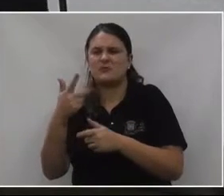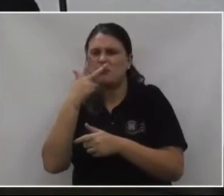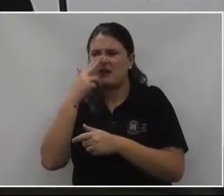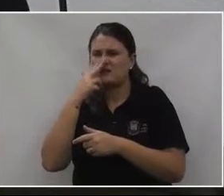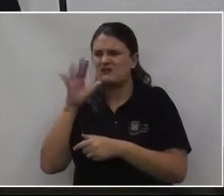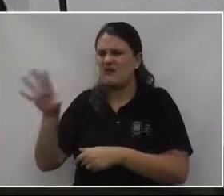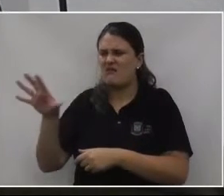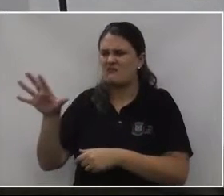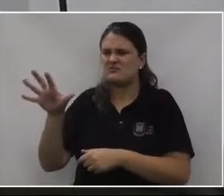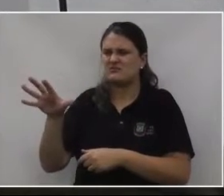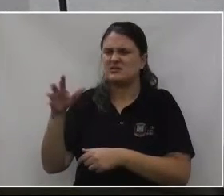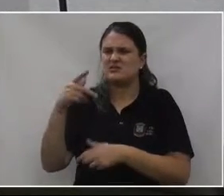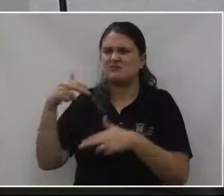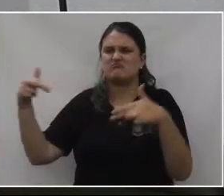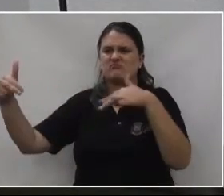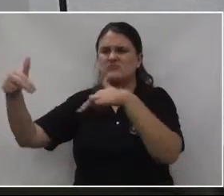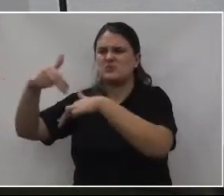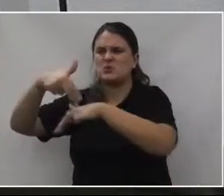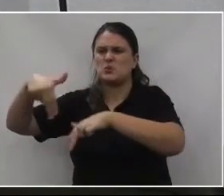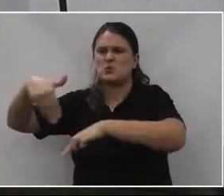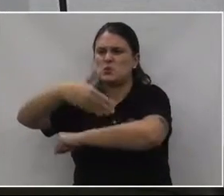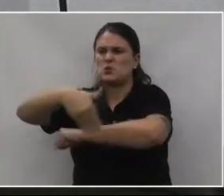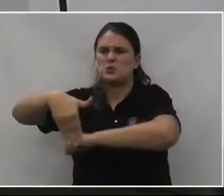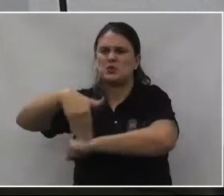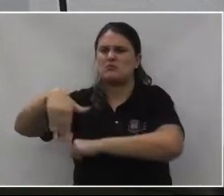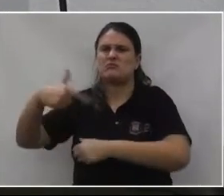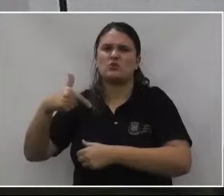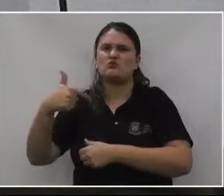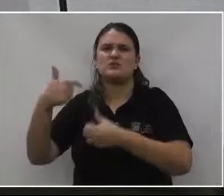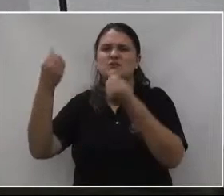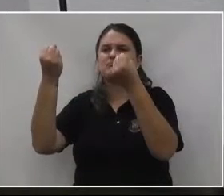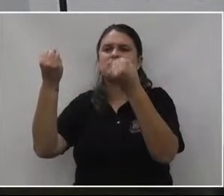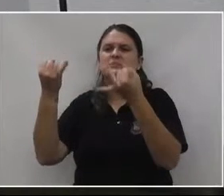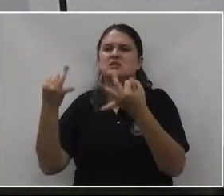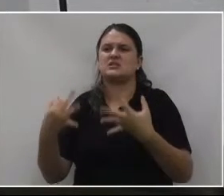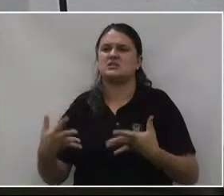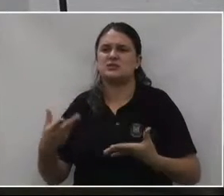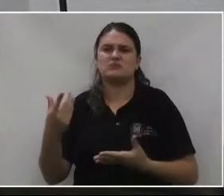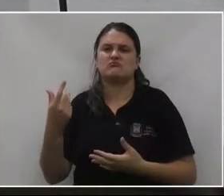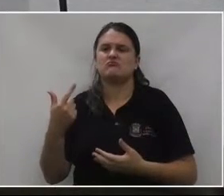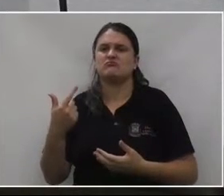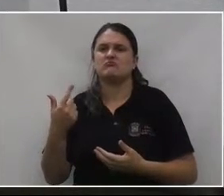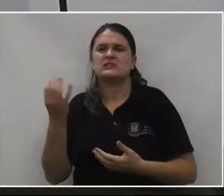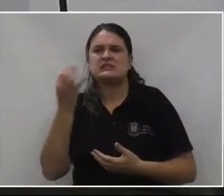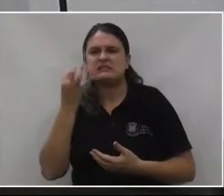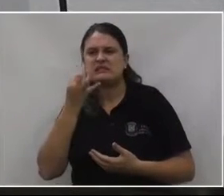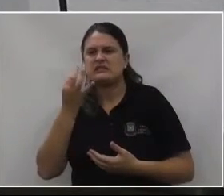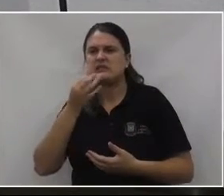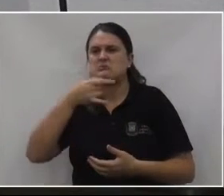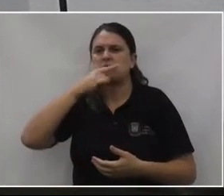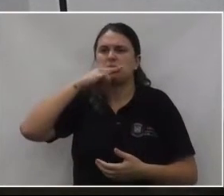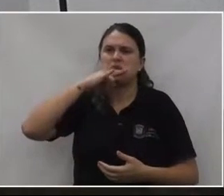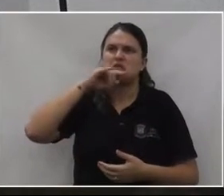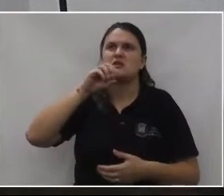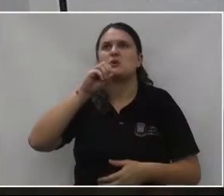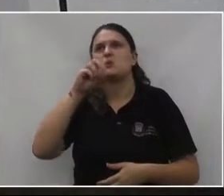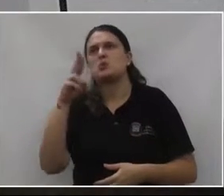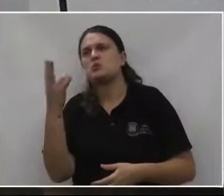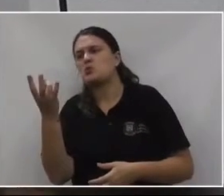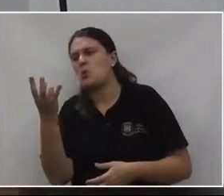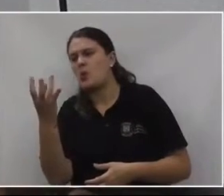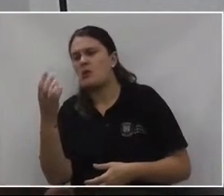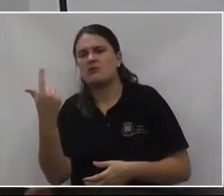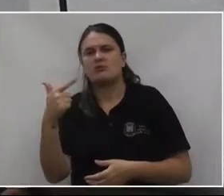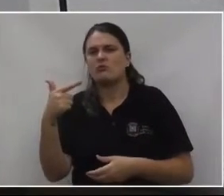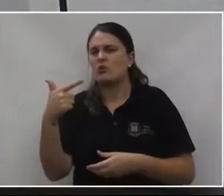situação dessa, tem que estar perambulando pela rua aí, porque não tem... Com certeza, com álcool na cabeça, droga, não tem como